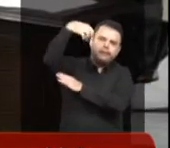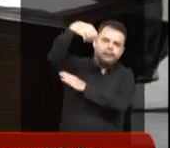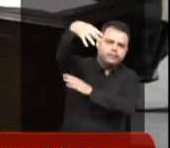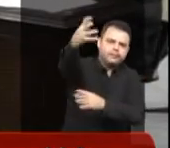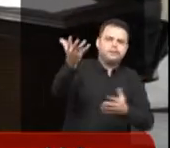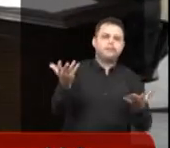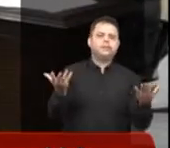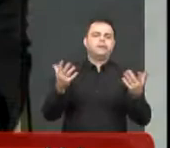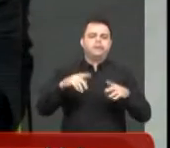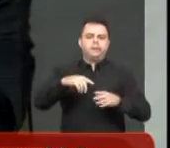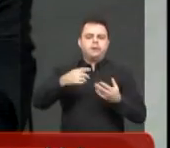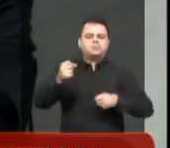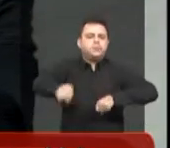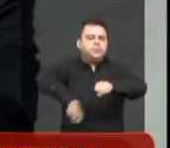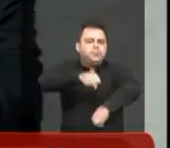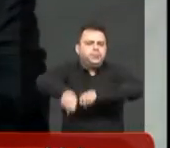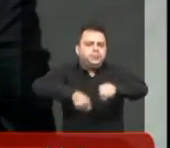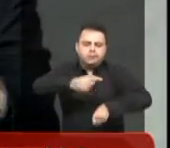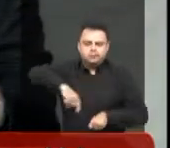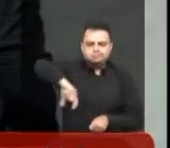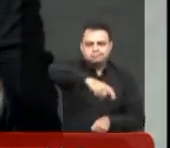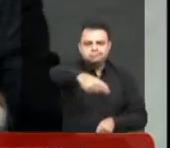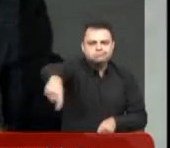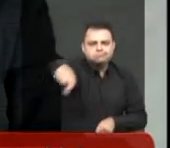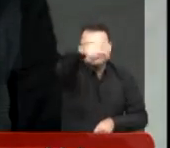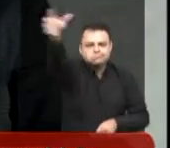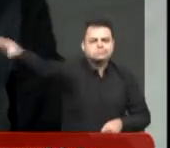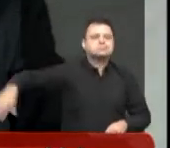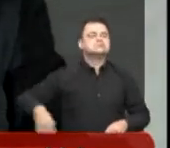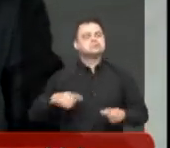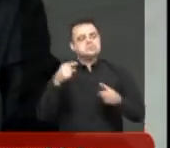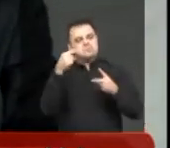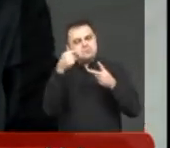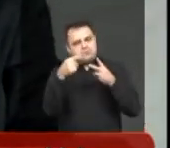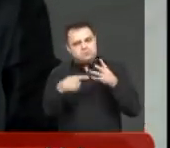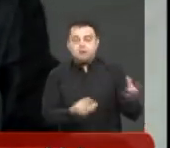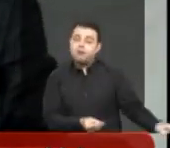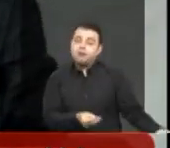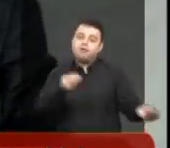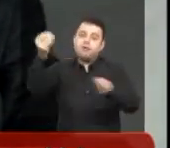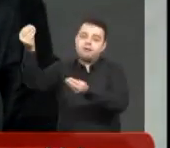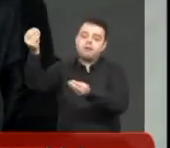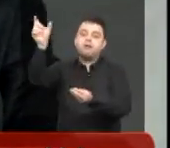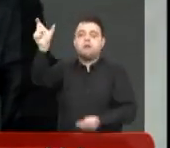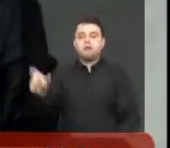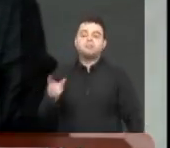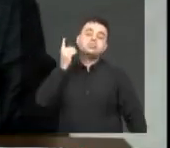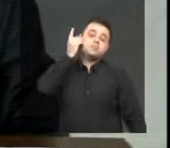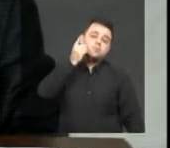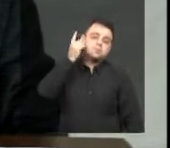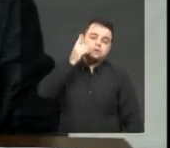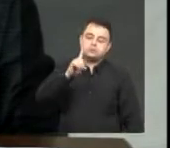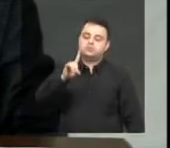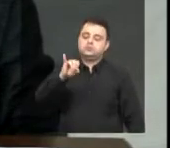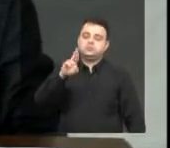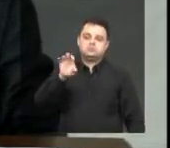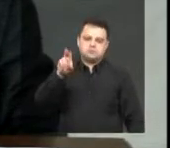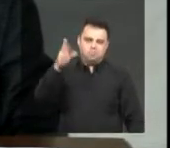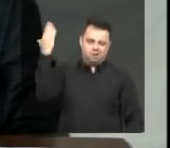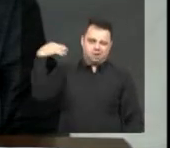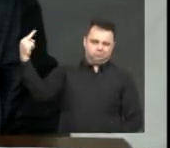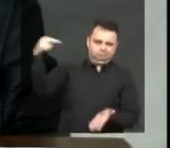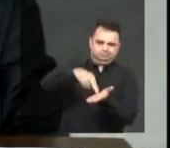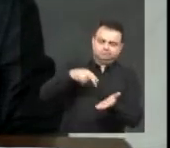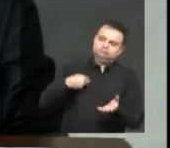a iluminação, a ciclovia. Então, nós fomos incluindo, inclusive, passei isso também para o deputado Dirceu Dalbem aqui